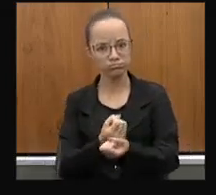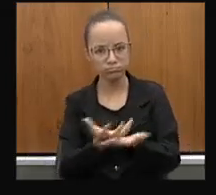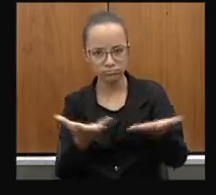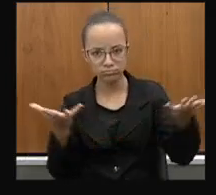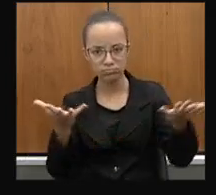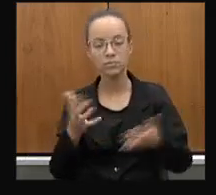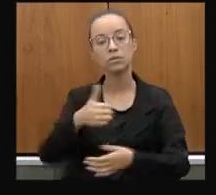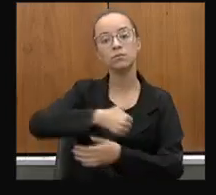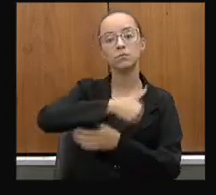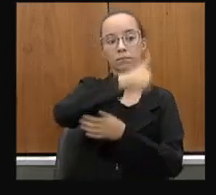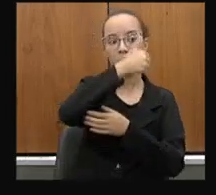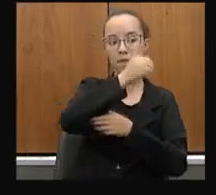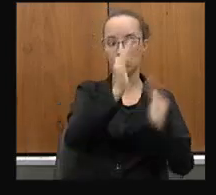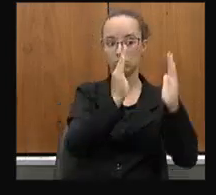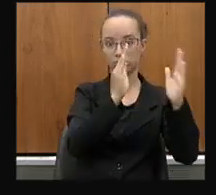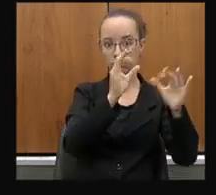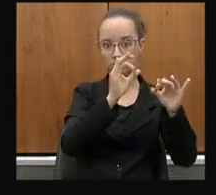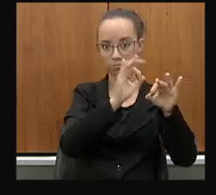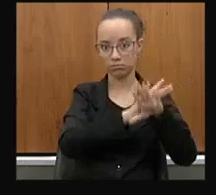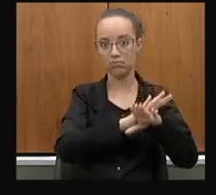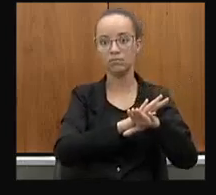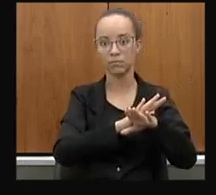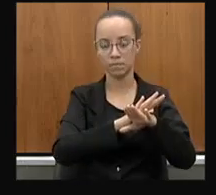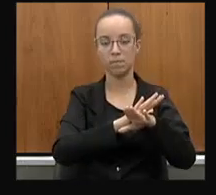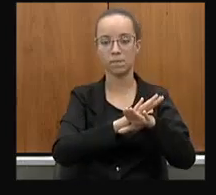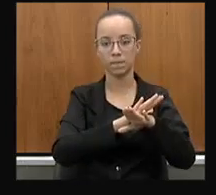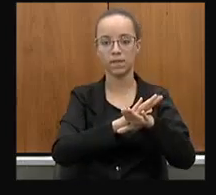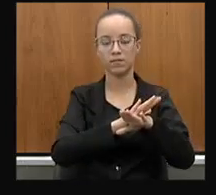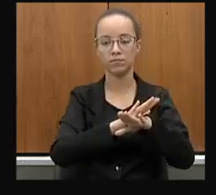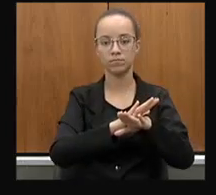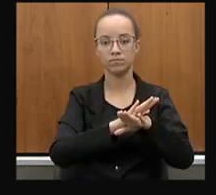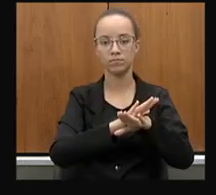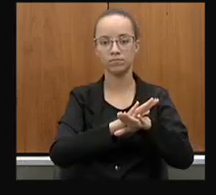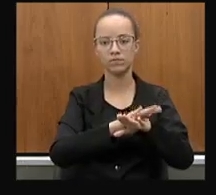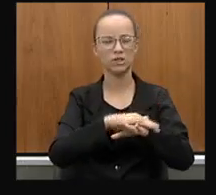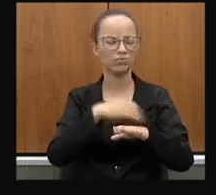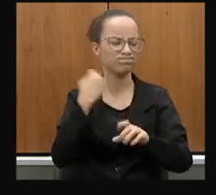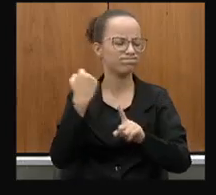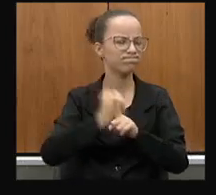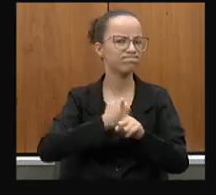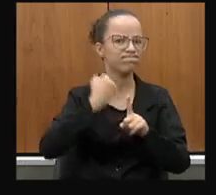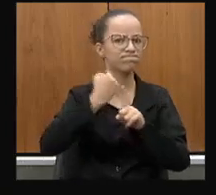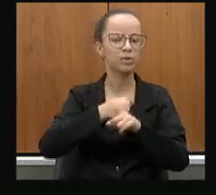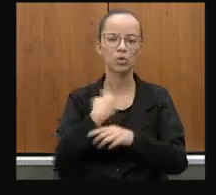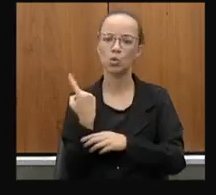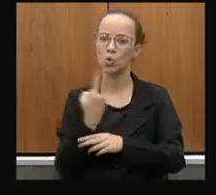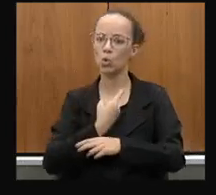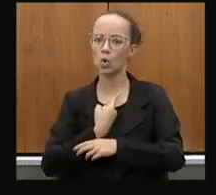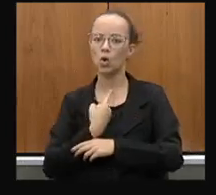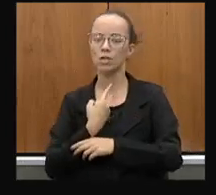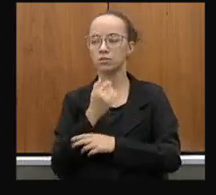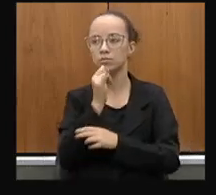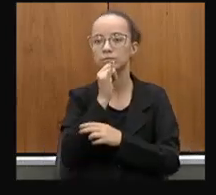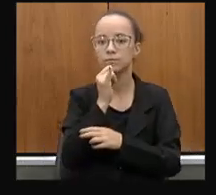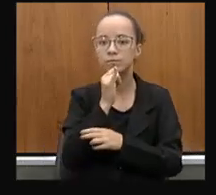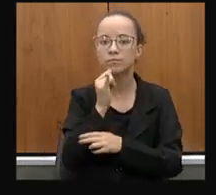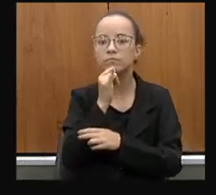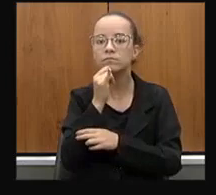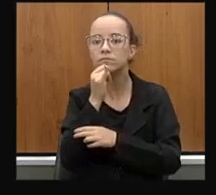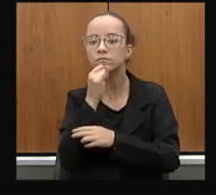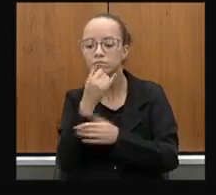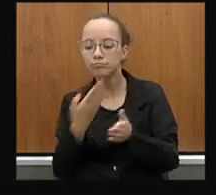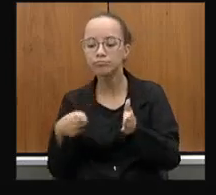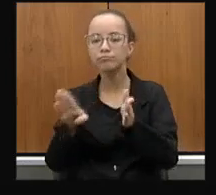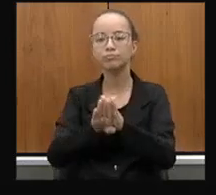pneu acabou há pouco tempo de ser empenado ali. Paramos, inclusive, aqui no posto para resolver o problema.